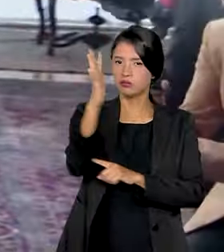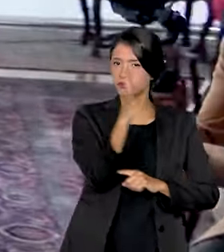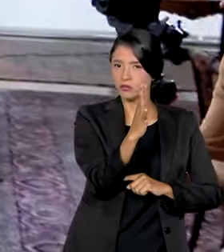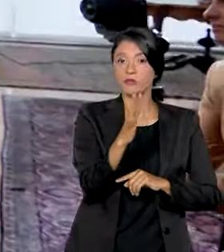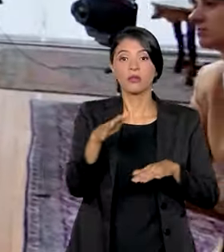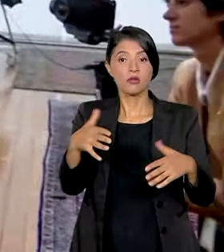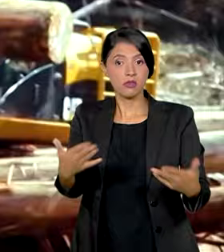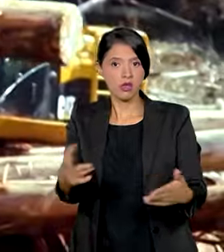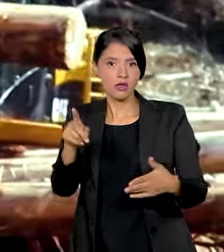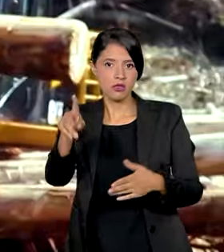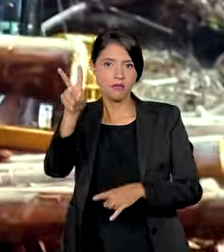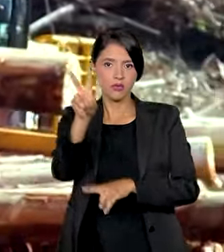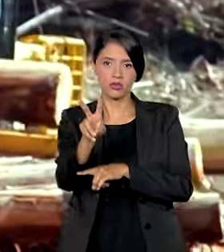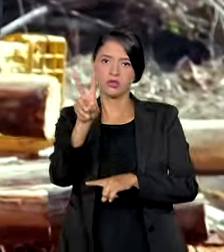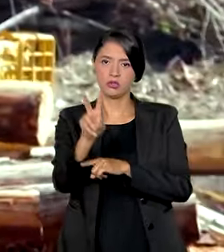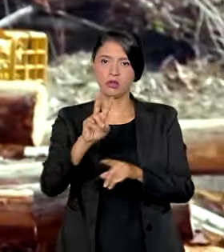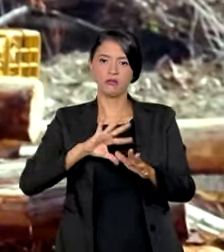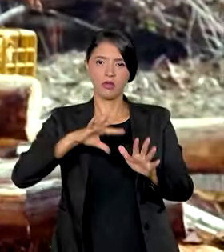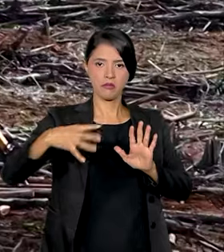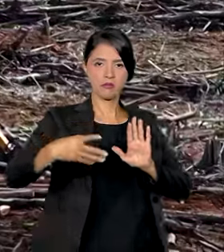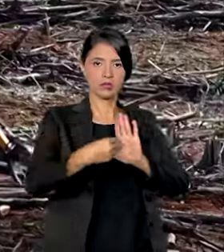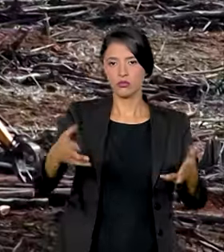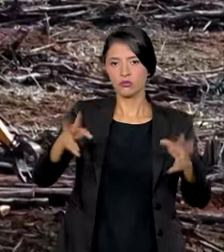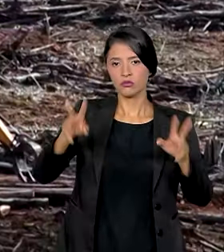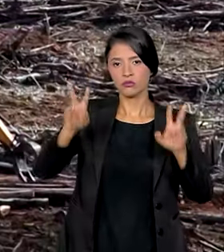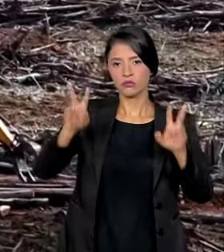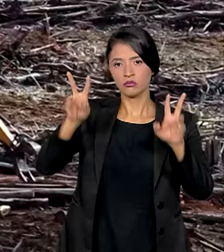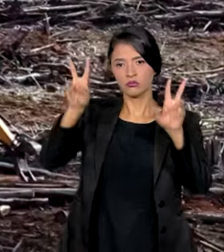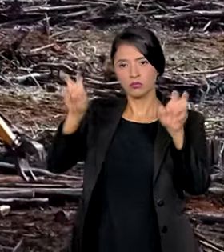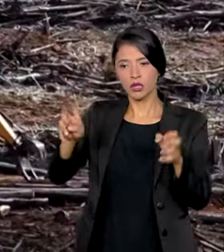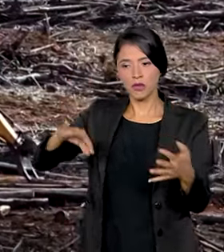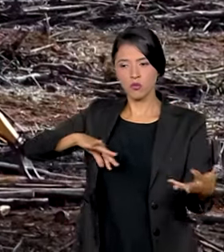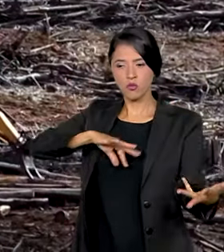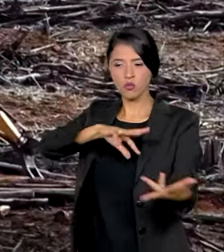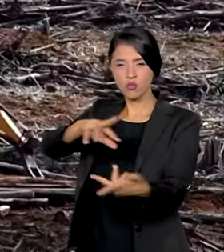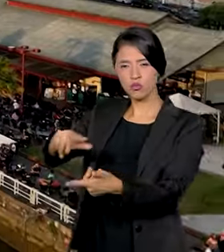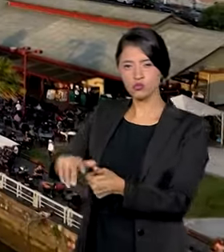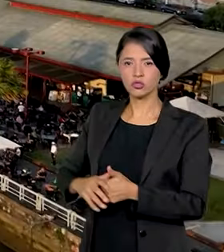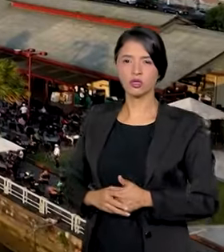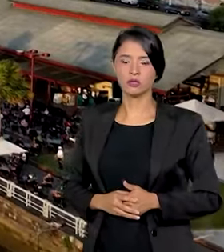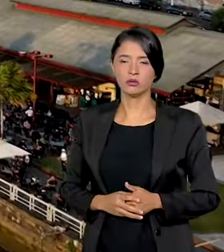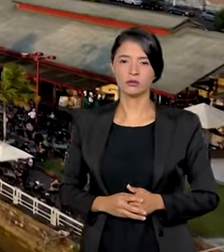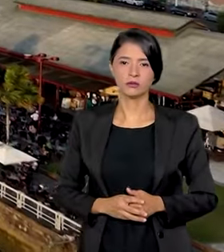ambiente. E foi aí que a proteção da Amazônia se temou no mundo mundial.